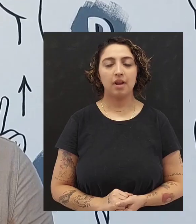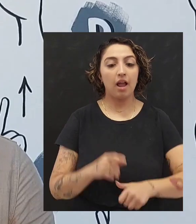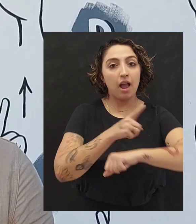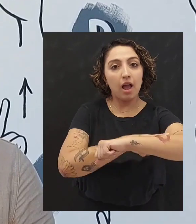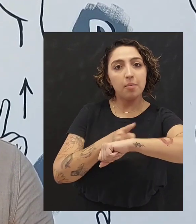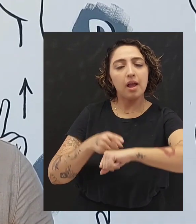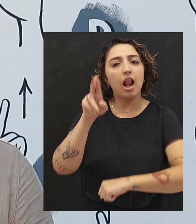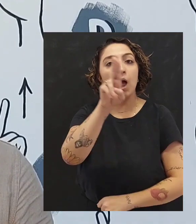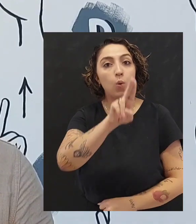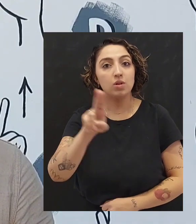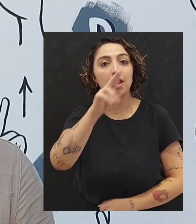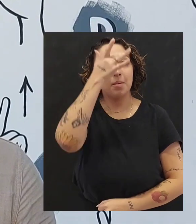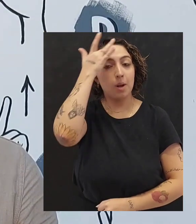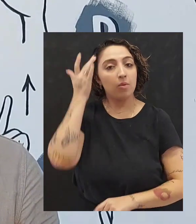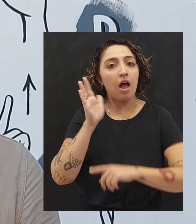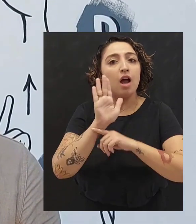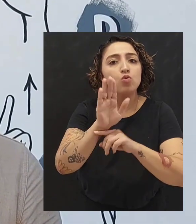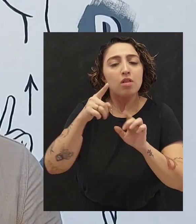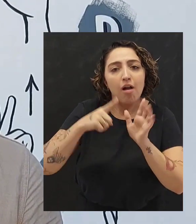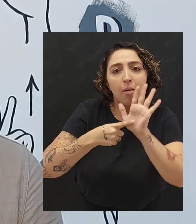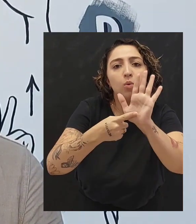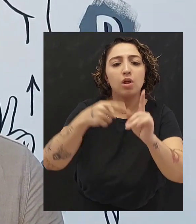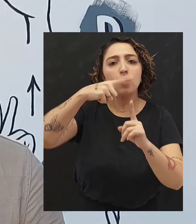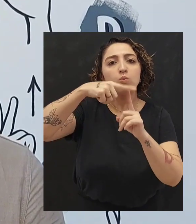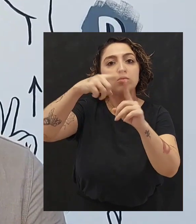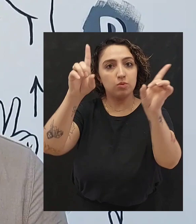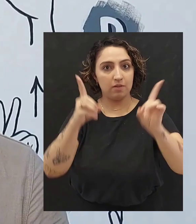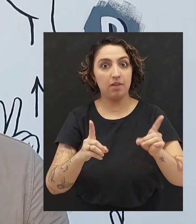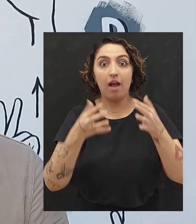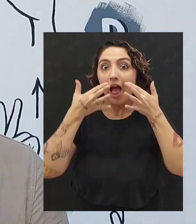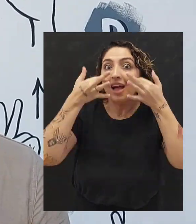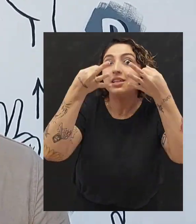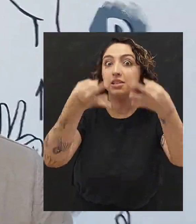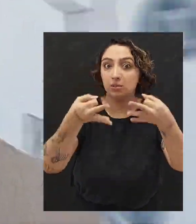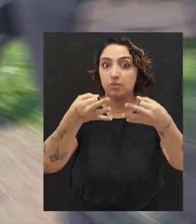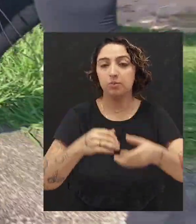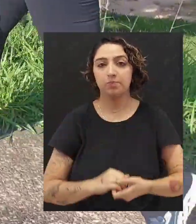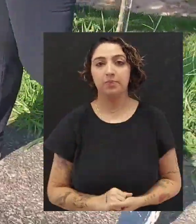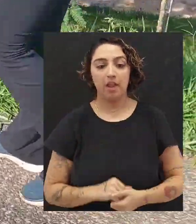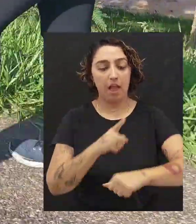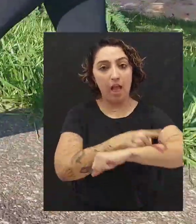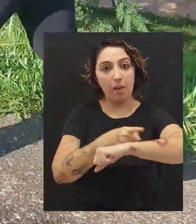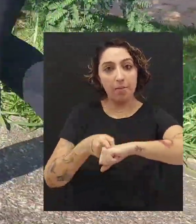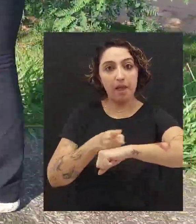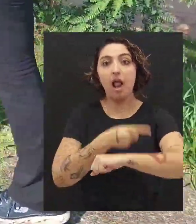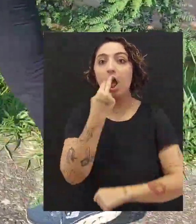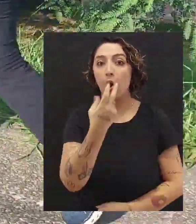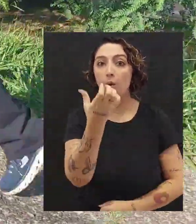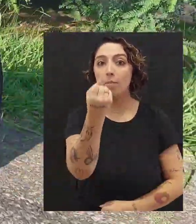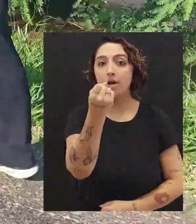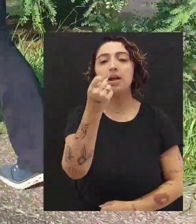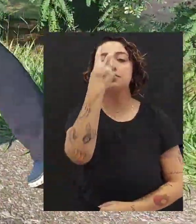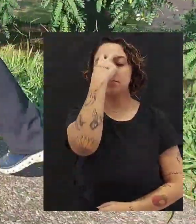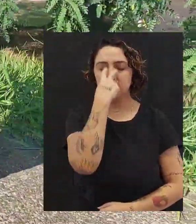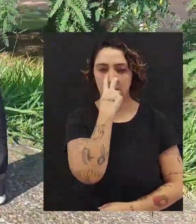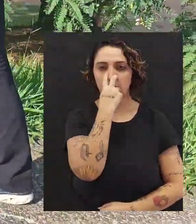A bengala usada pela pessoa ajuda a identificar o tipo de deficiência, então atenção! A bengala branca